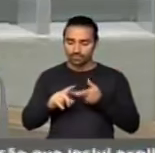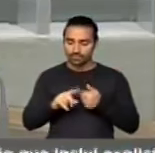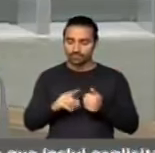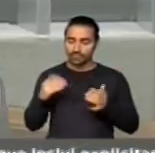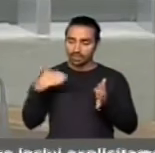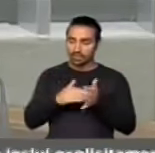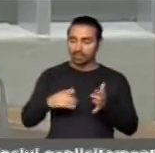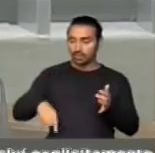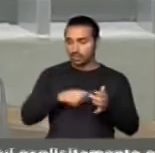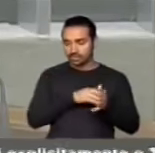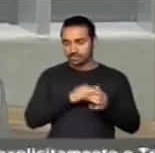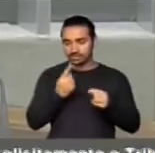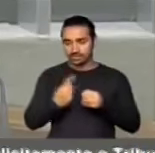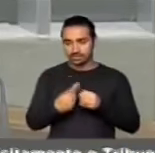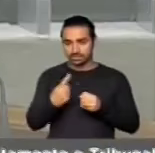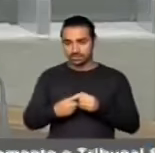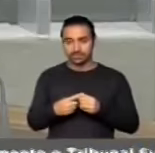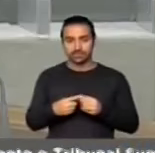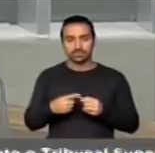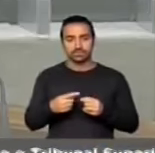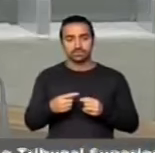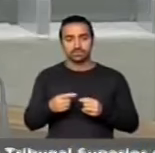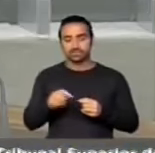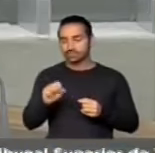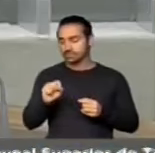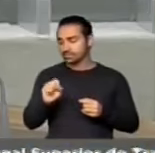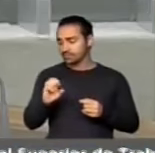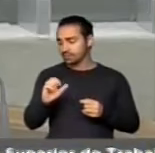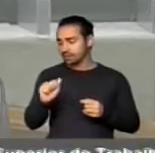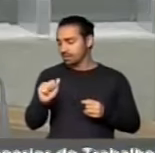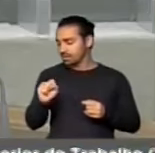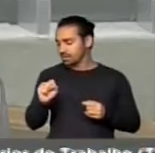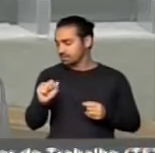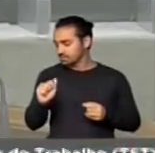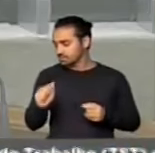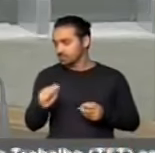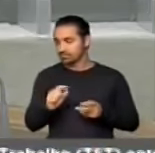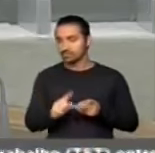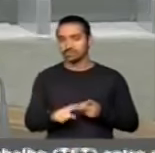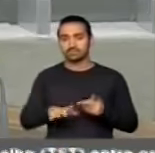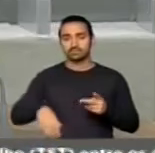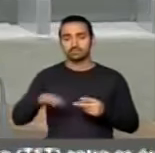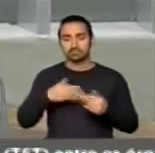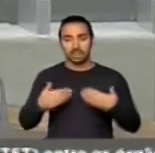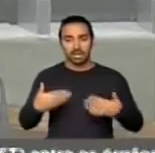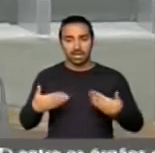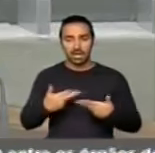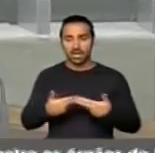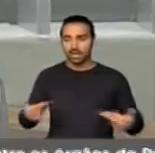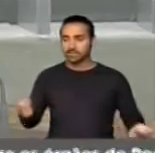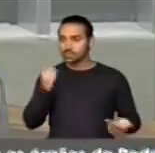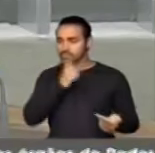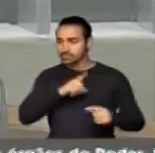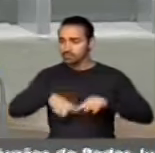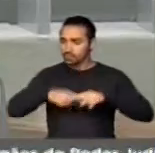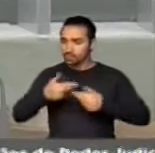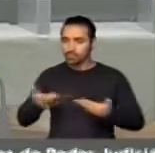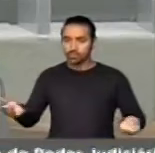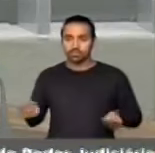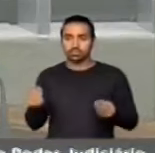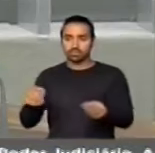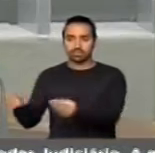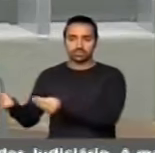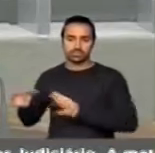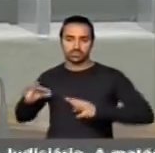na nossa cidade. Abastecimento aos CEAS, às feiras livres, aos mercados, isso é muito importante para todos nós.